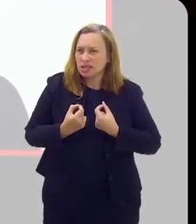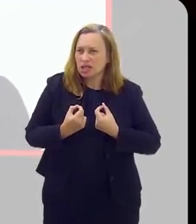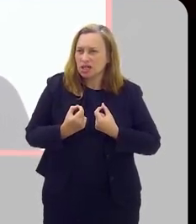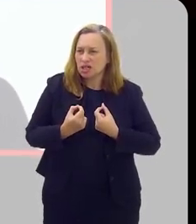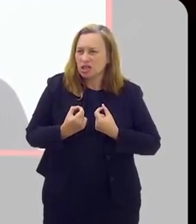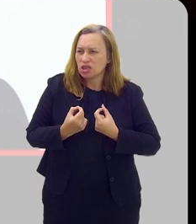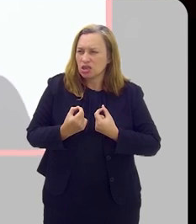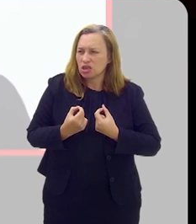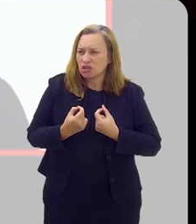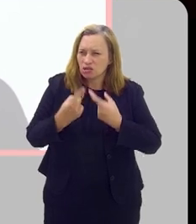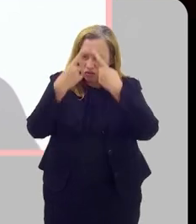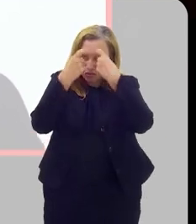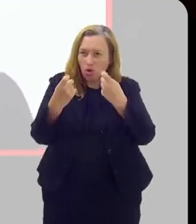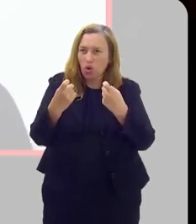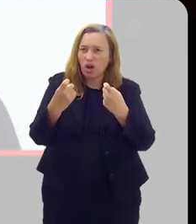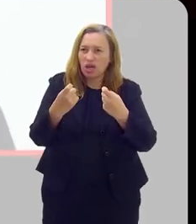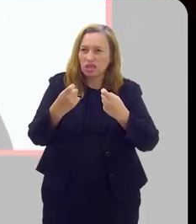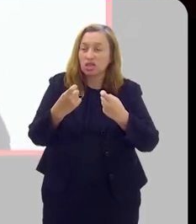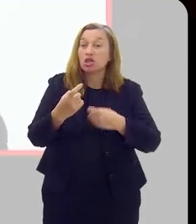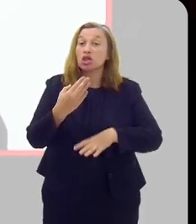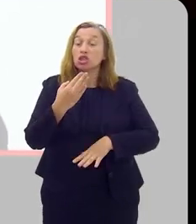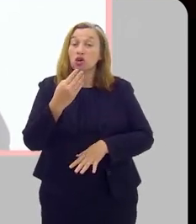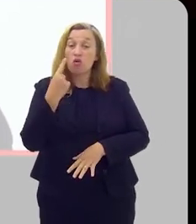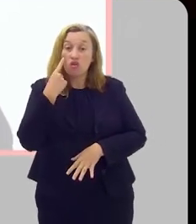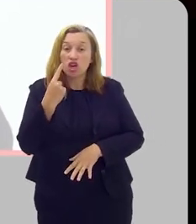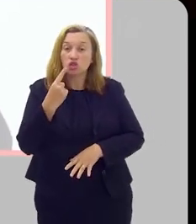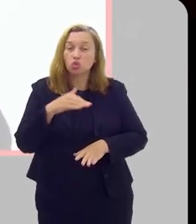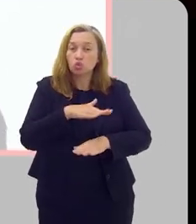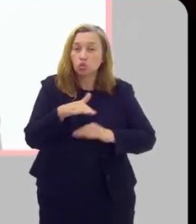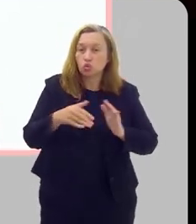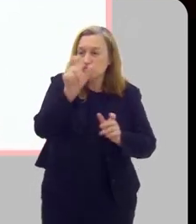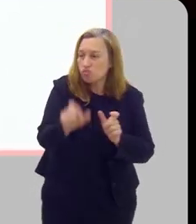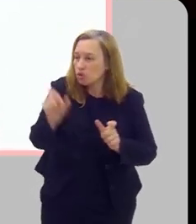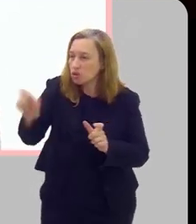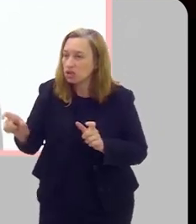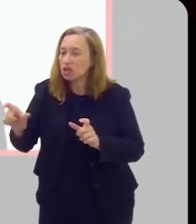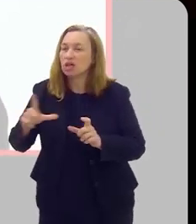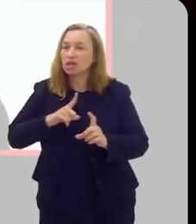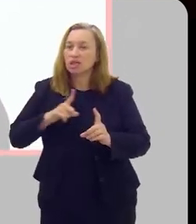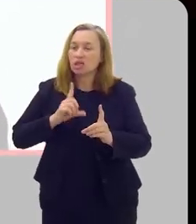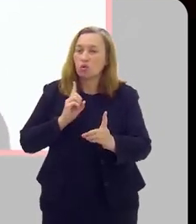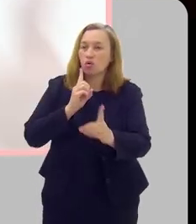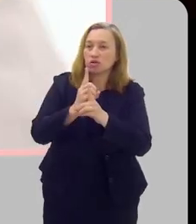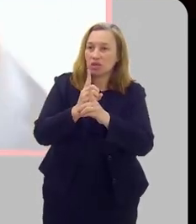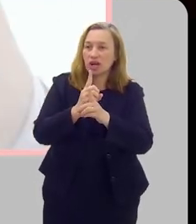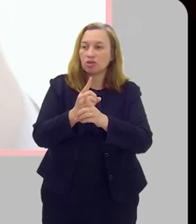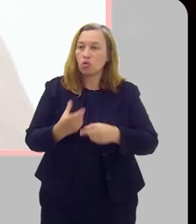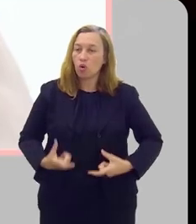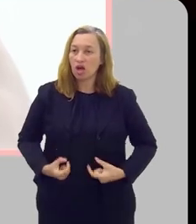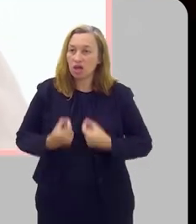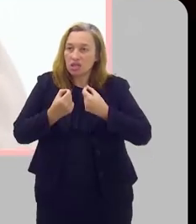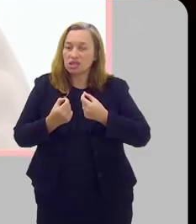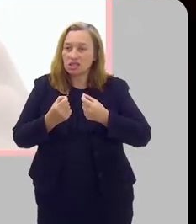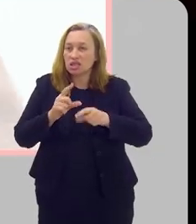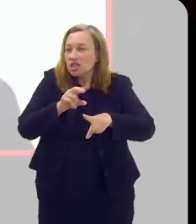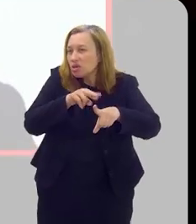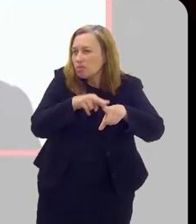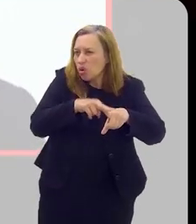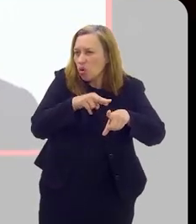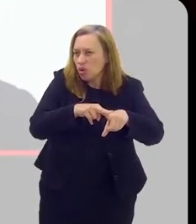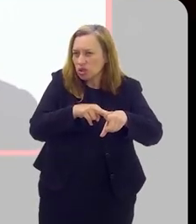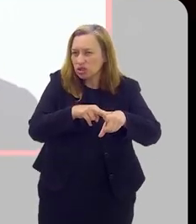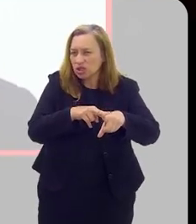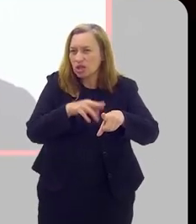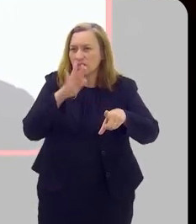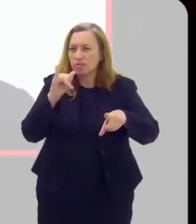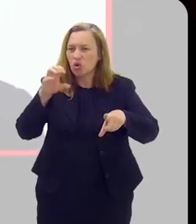significa que se eu pego todos os pacientes que têm câncer de próstata, que foram diagnosticados com a biópsia positiva, eu preciso ainda